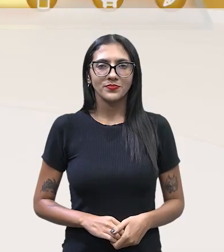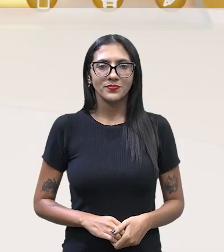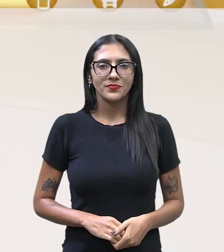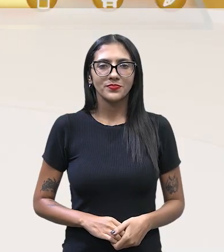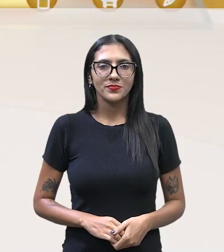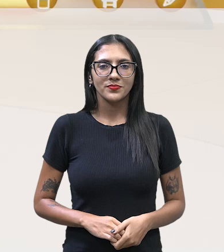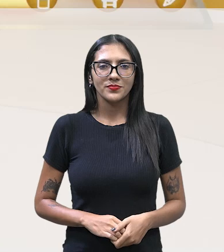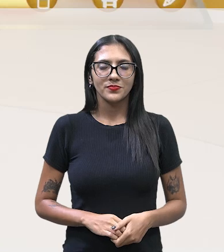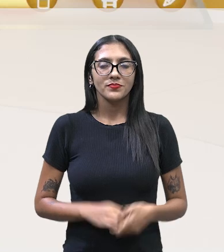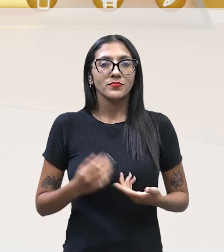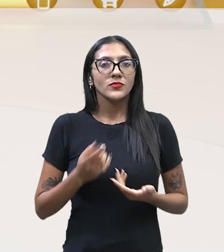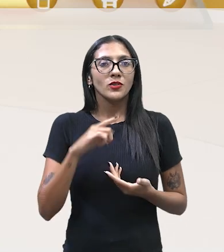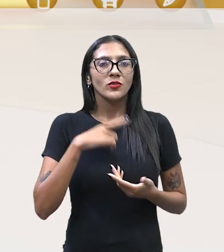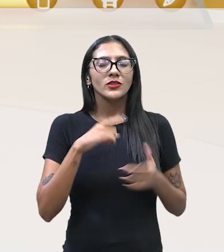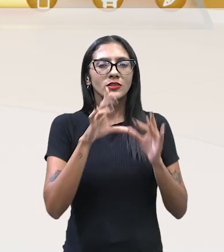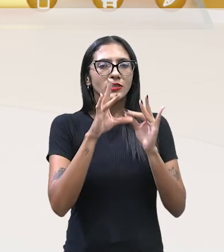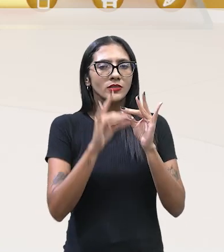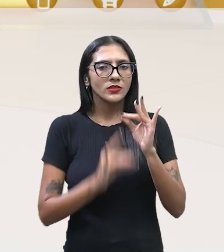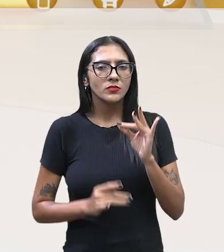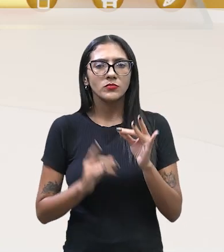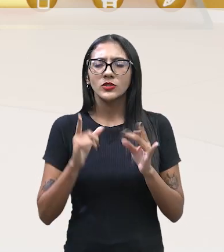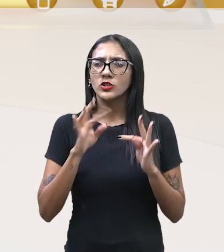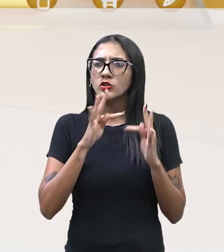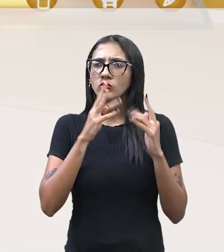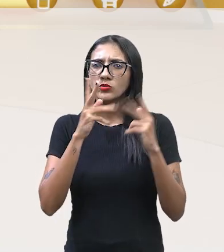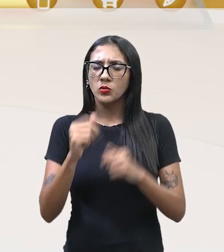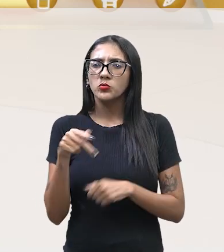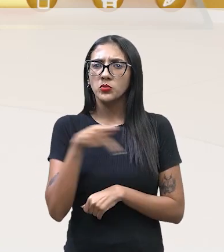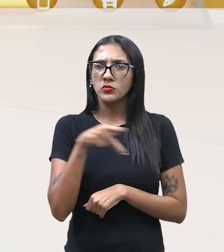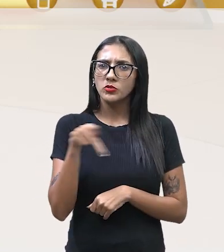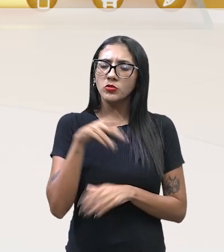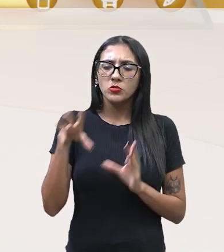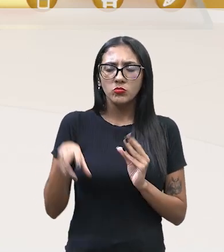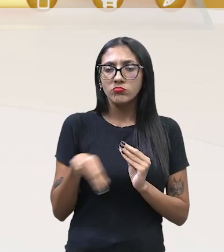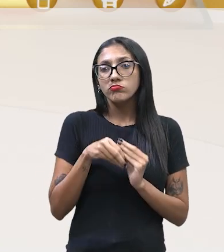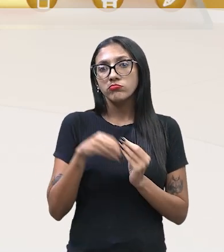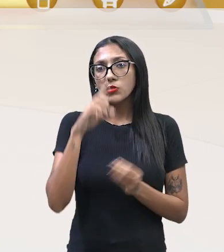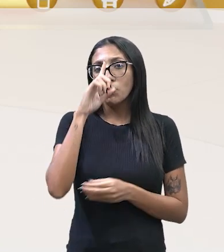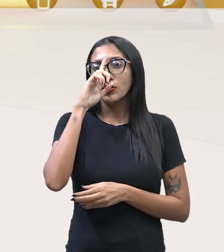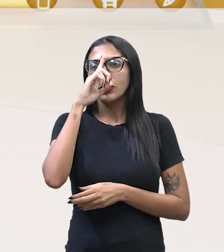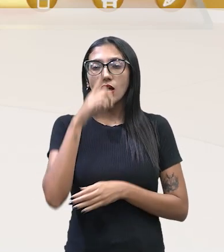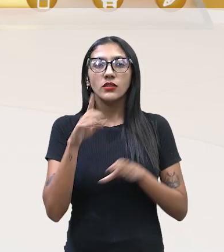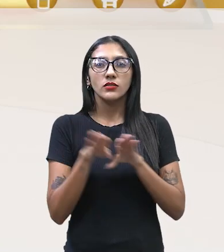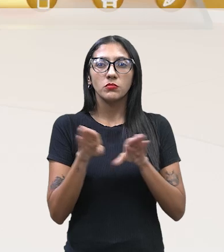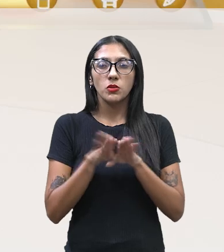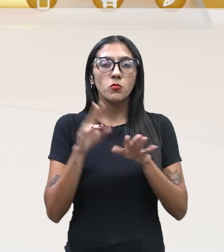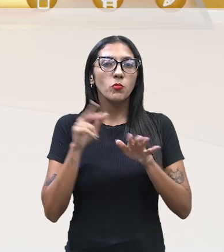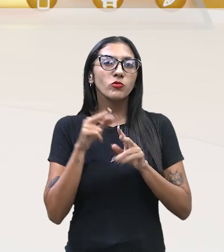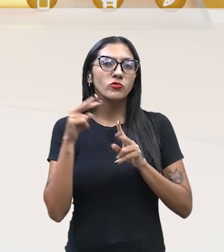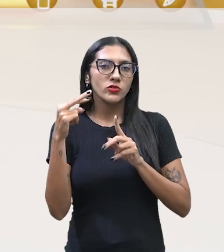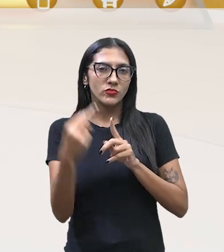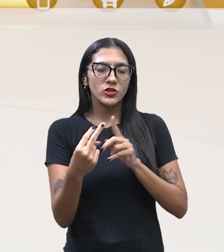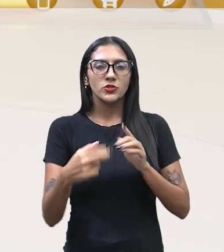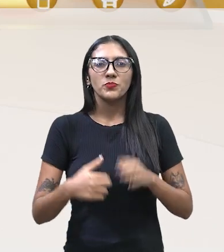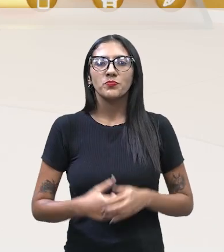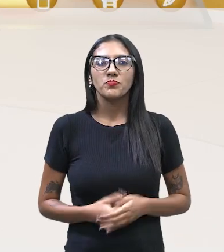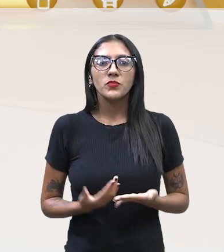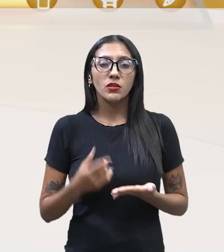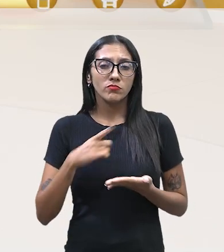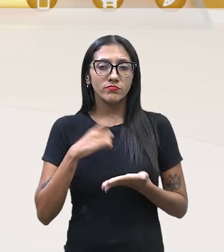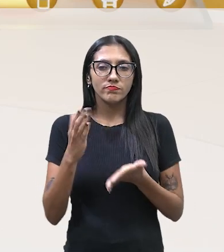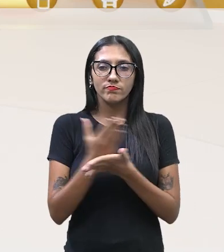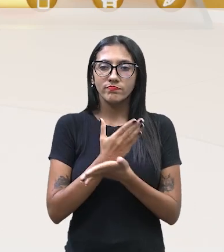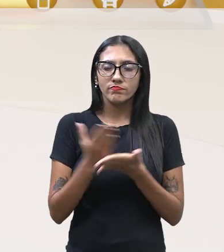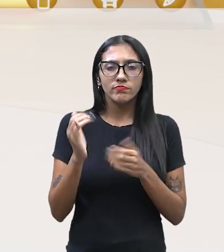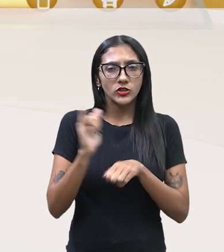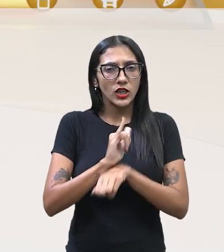Então, a definição, né, professor de marketing? Exatamente. Todos os colegas ali contribuíram de certa forma. E é exatamente isso. É tudo isso, inclusive, né? Exatamente. Tem algumas formas aí que a gente